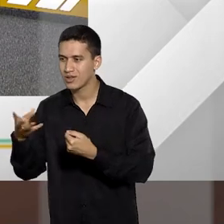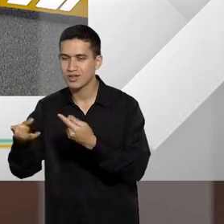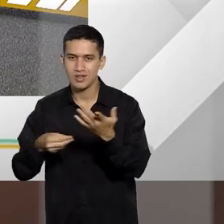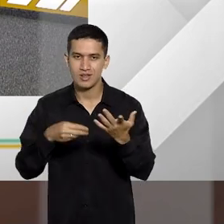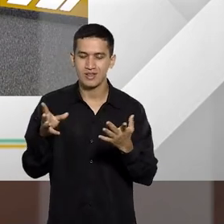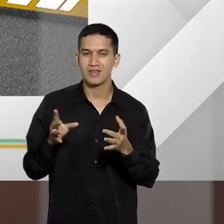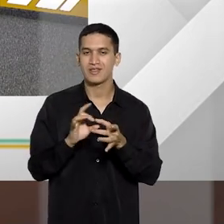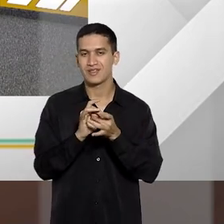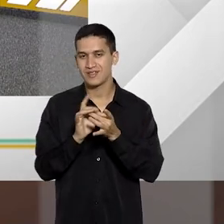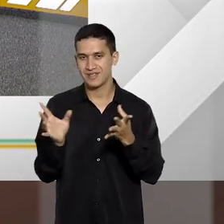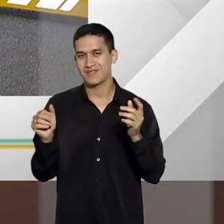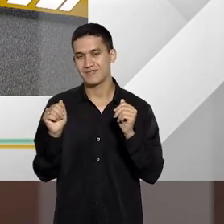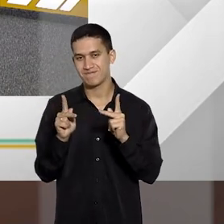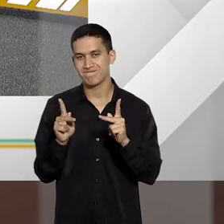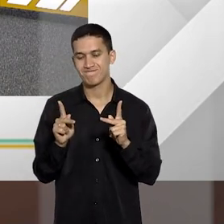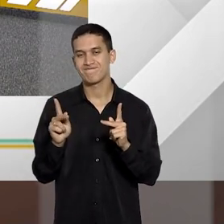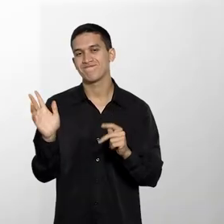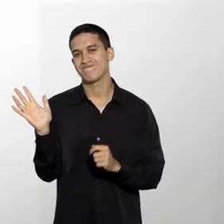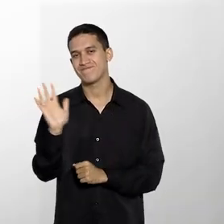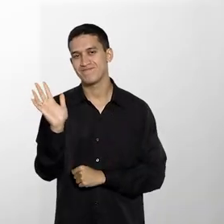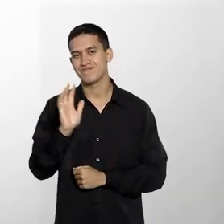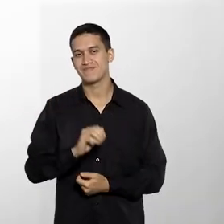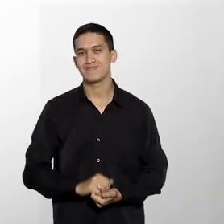outros programas. A gente se encontra.